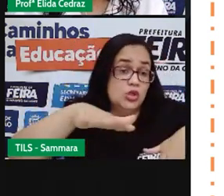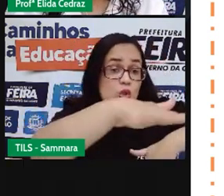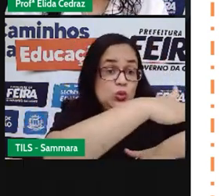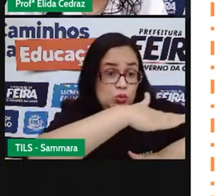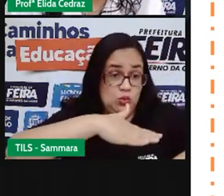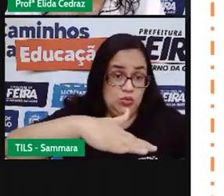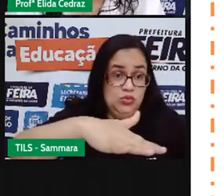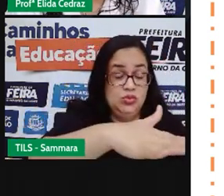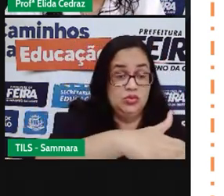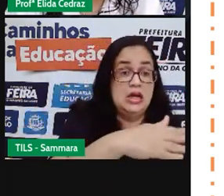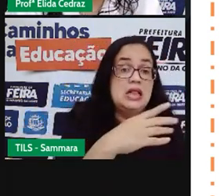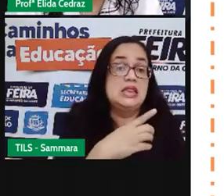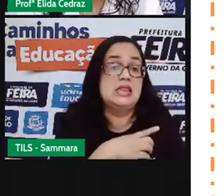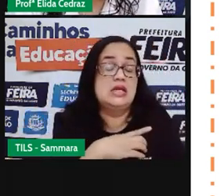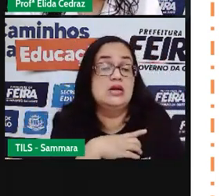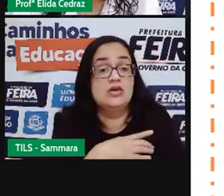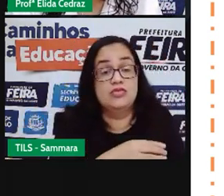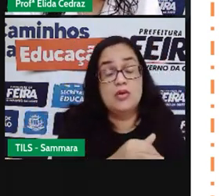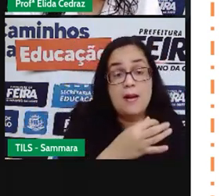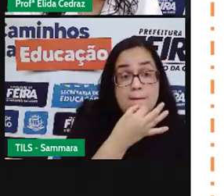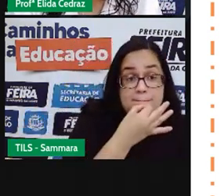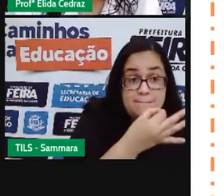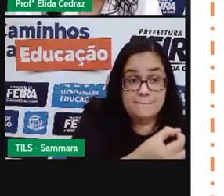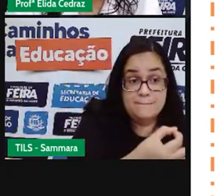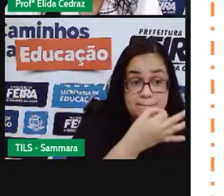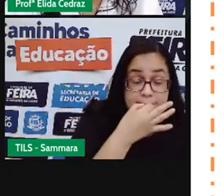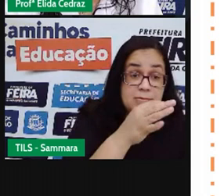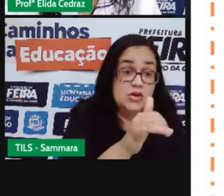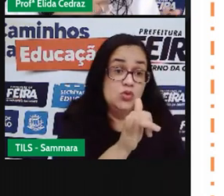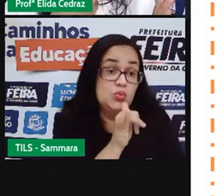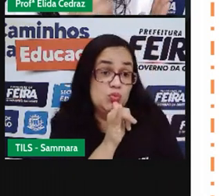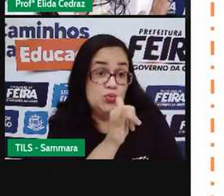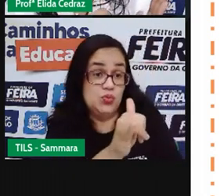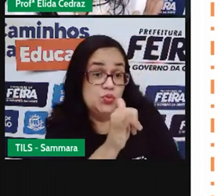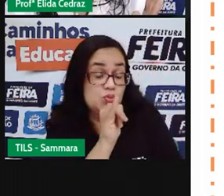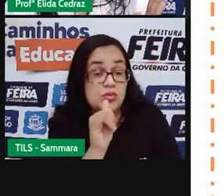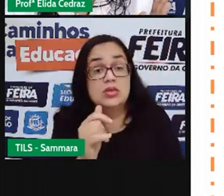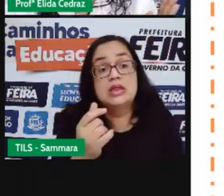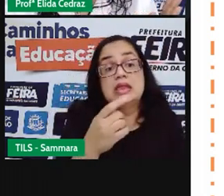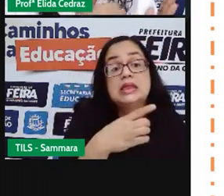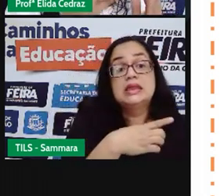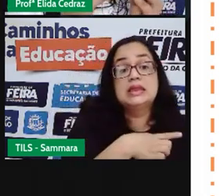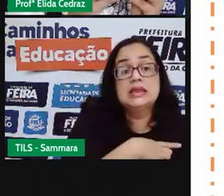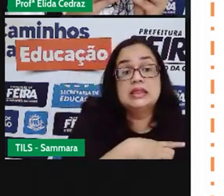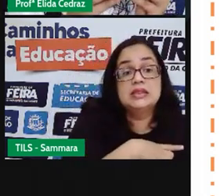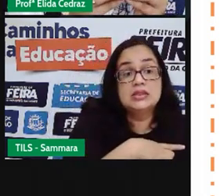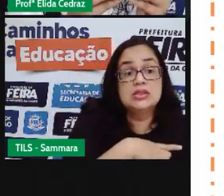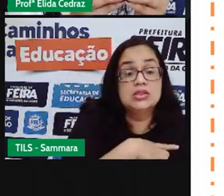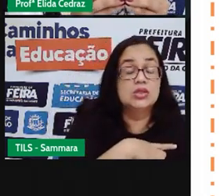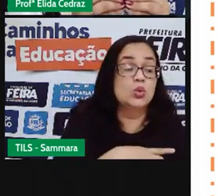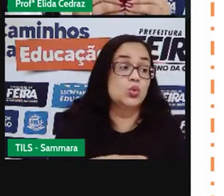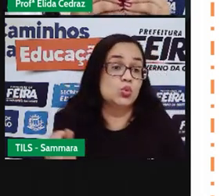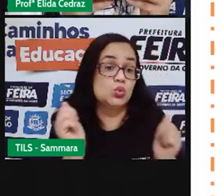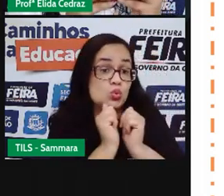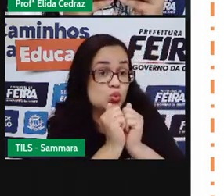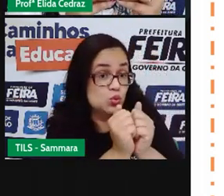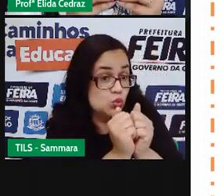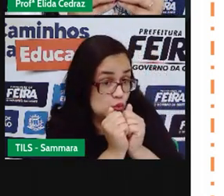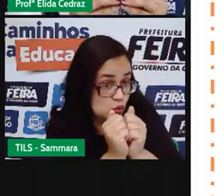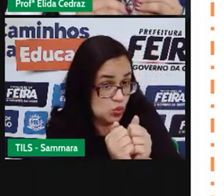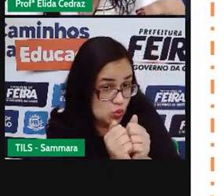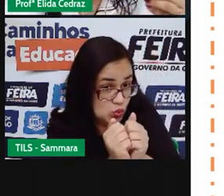Então, o objetivo do que será divulgado tem que estar conectado,